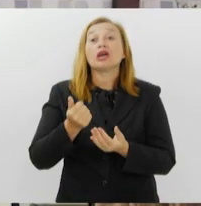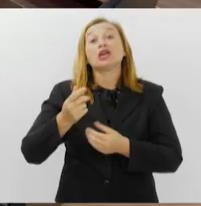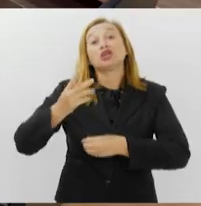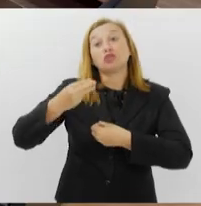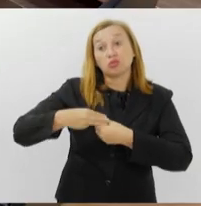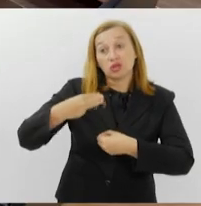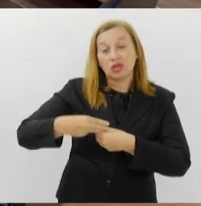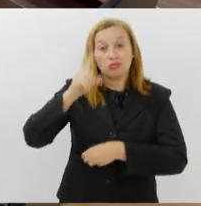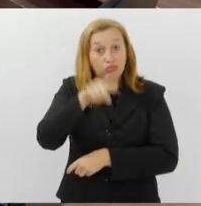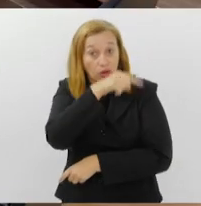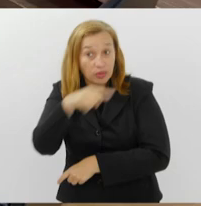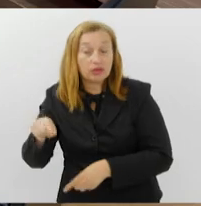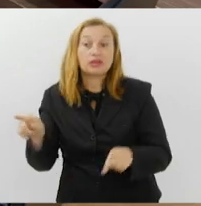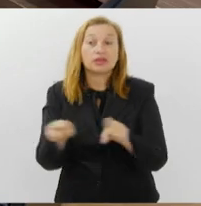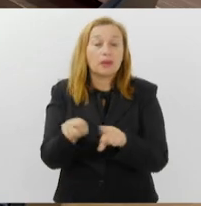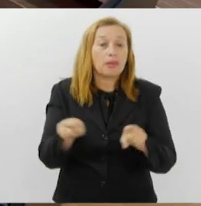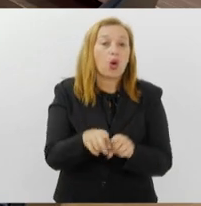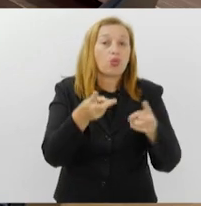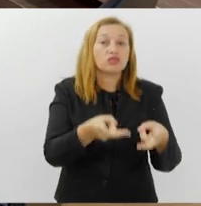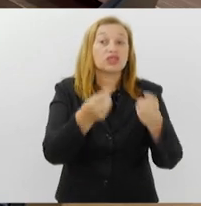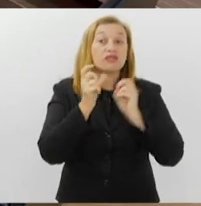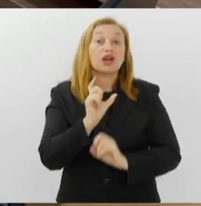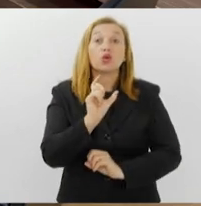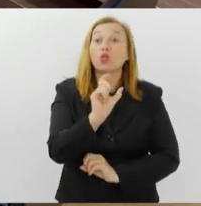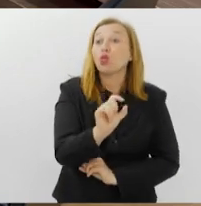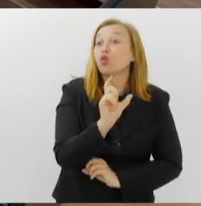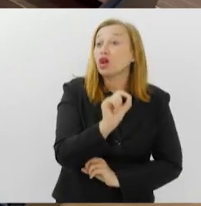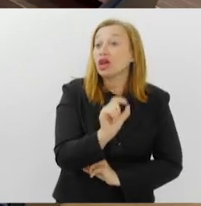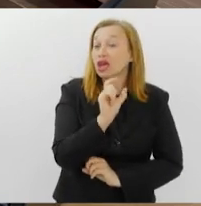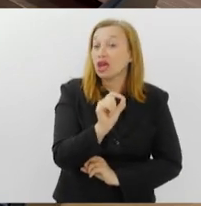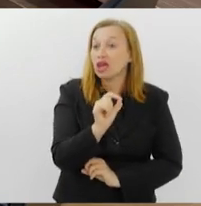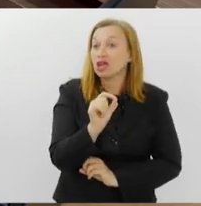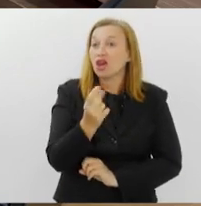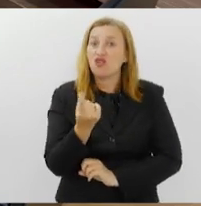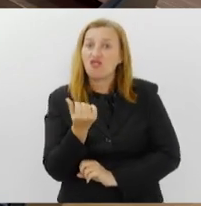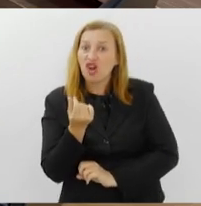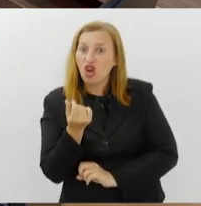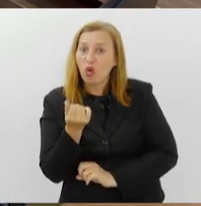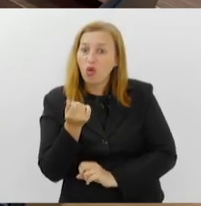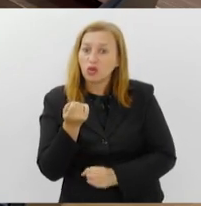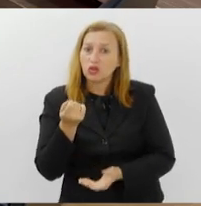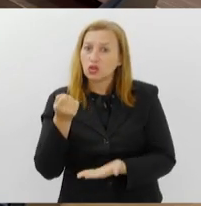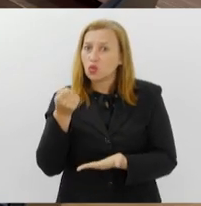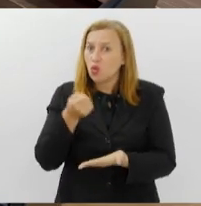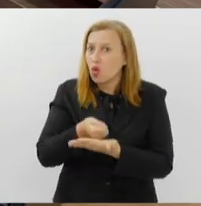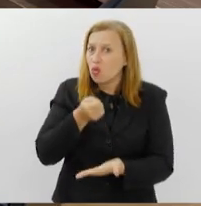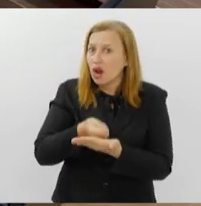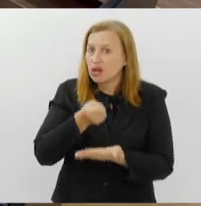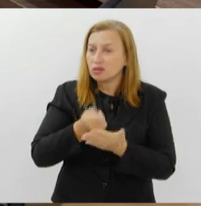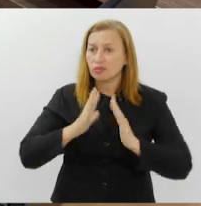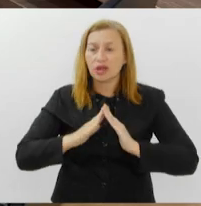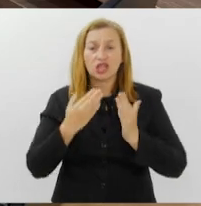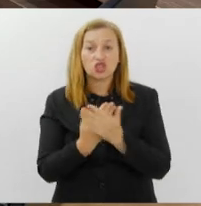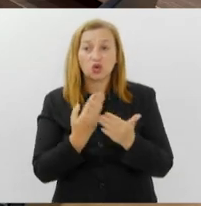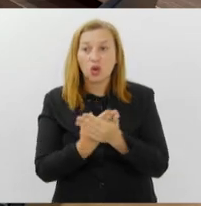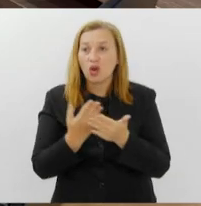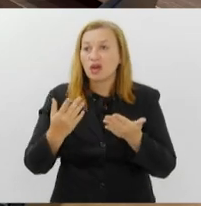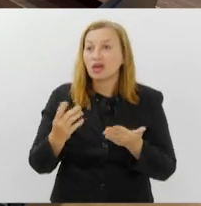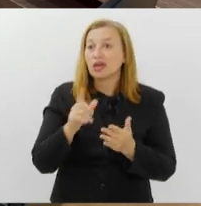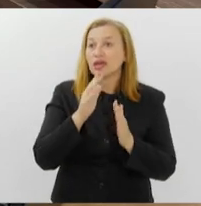Também identificaram taxas irregulares sendo cobradas pelas escolas e material